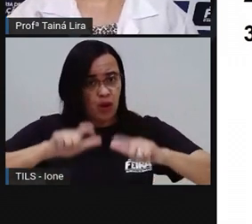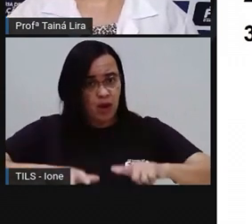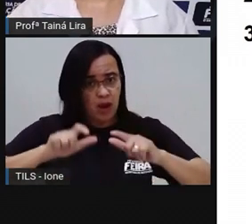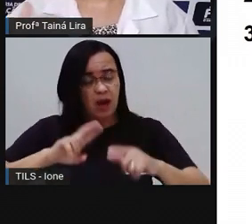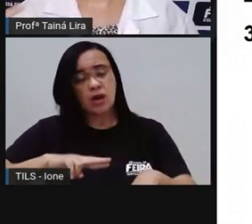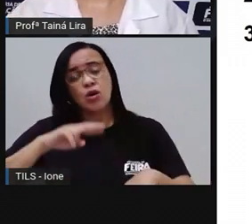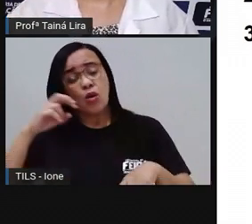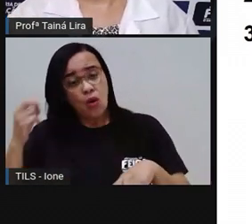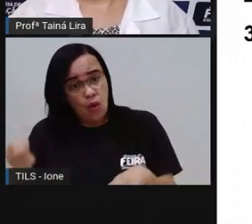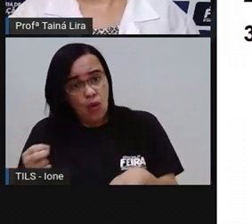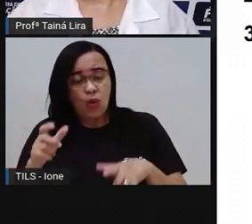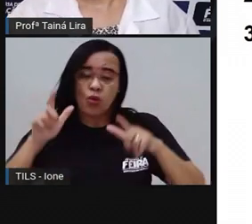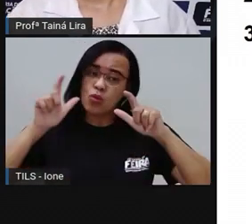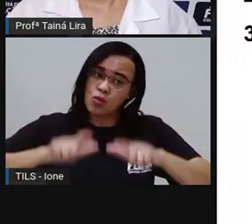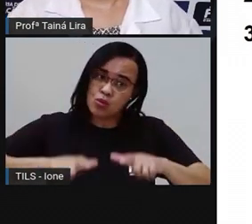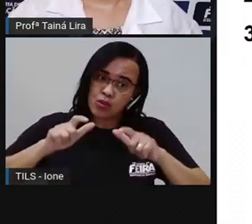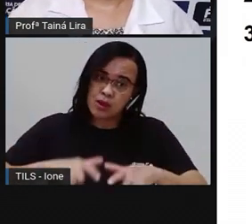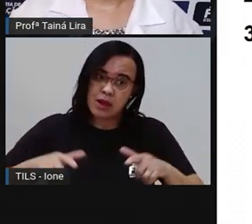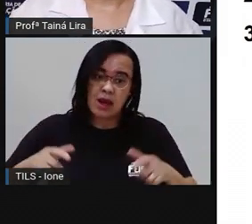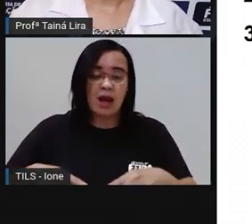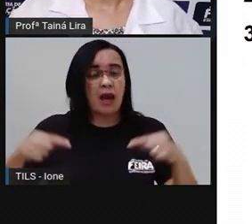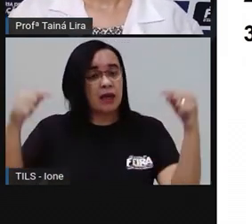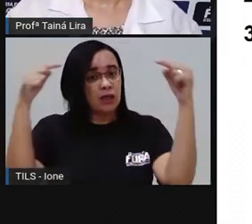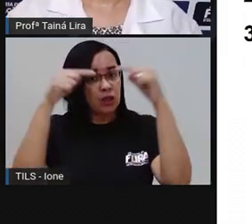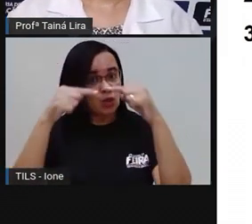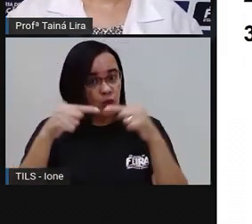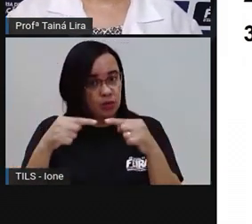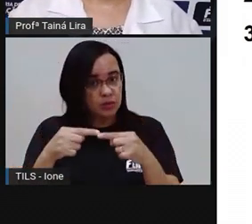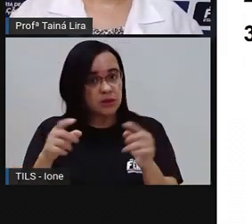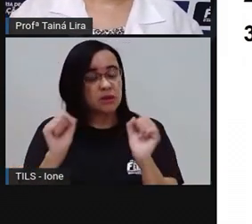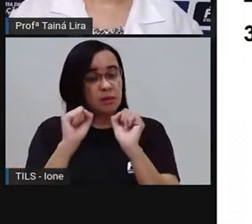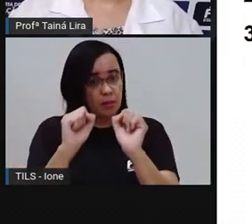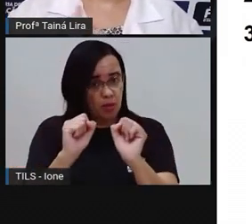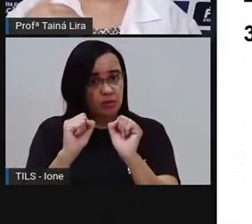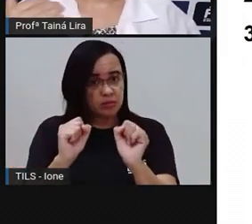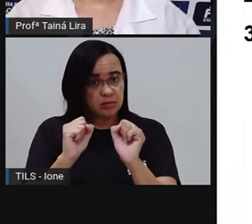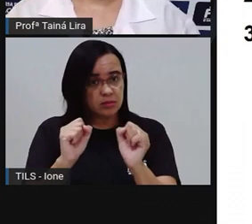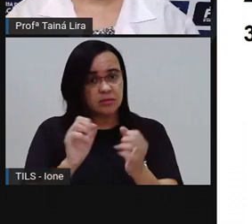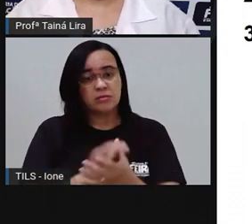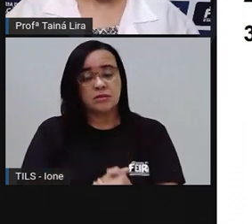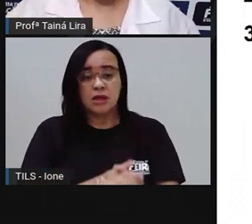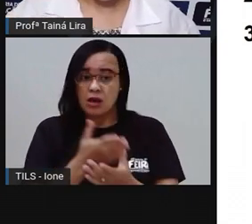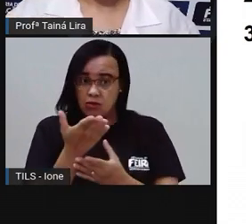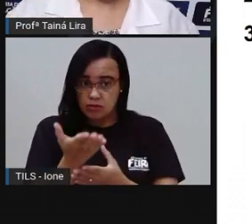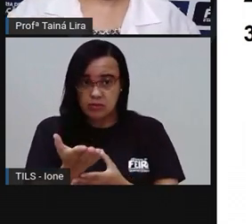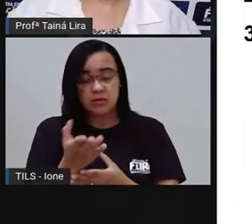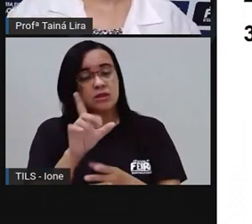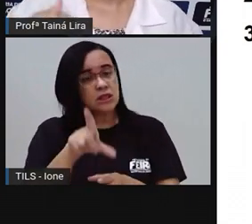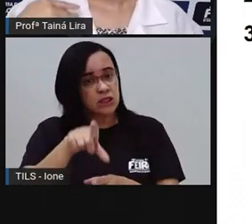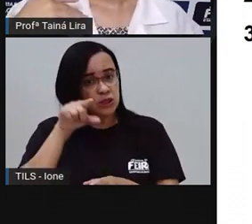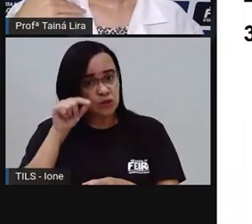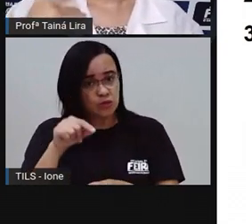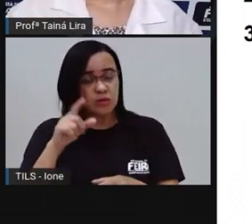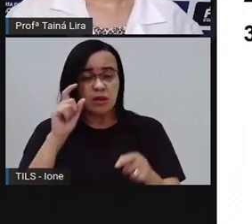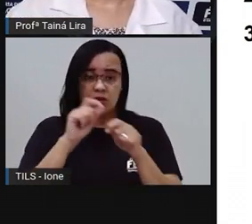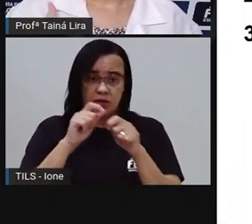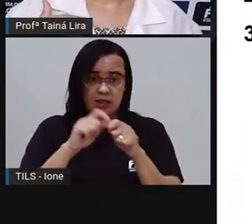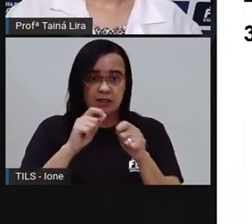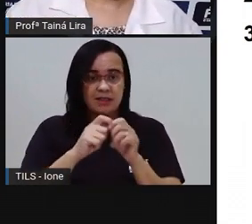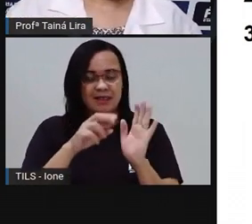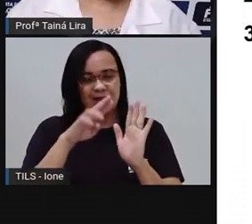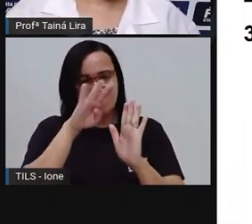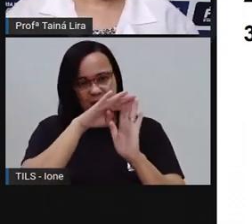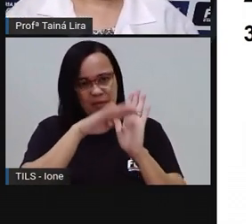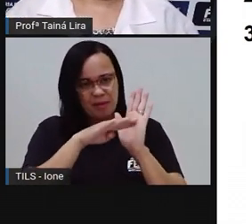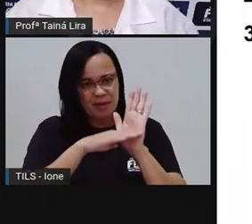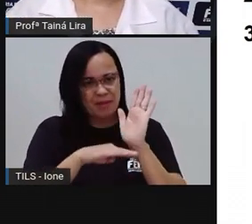mais apropriado Tá certo? Onde você possa estar fazendo essa receita Então, e